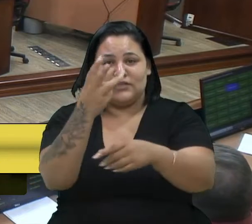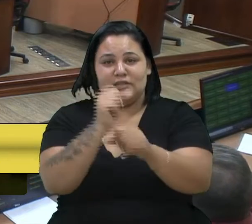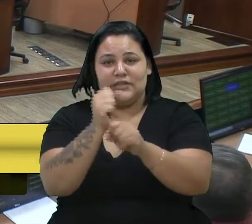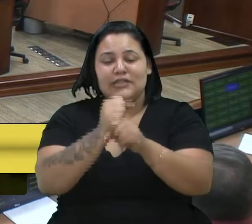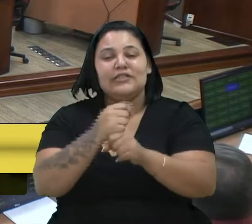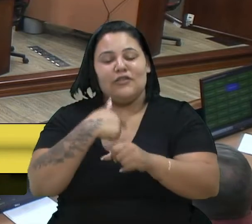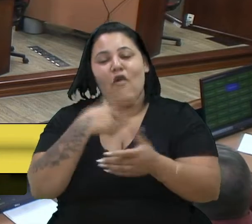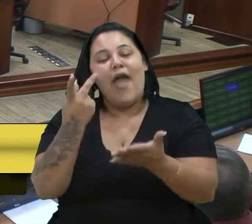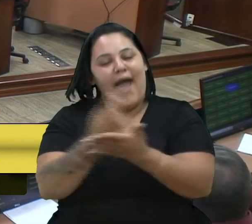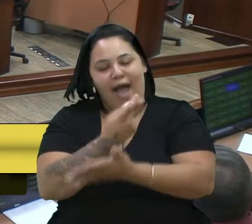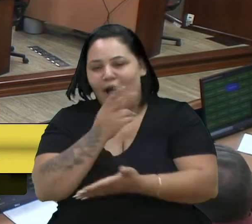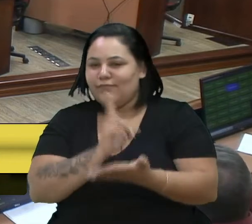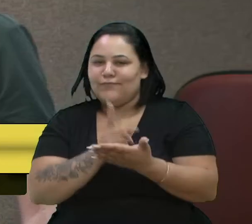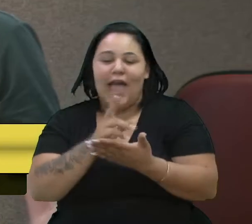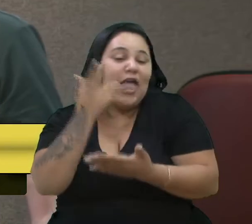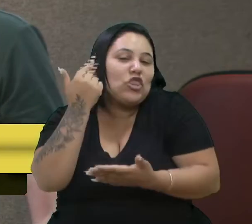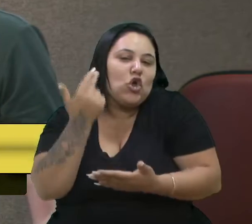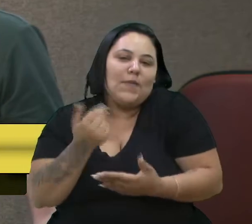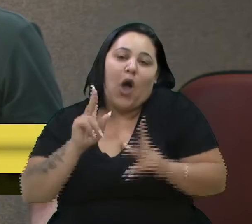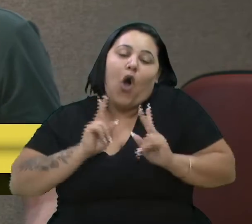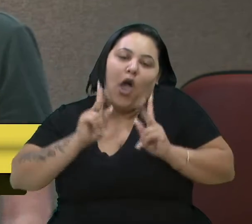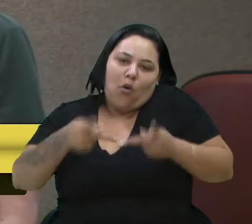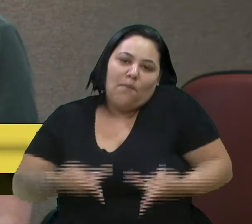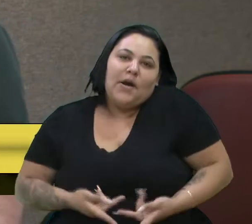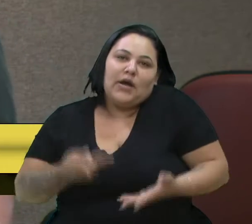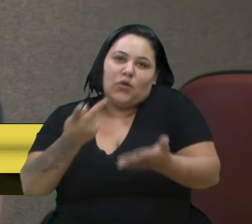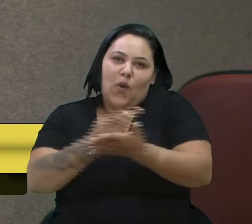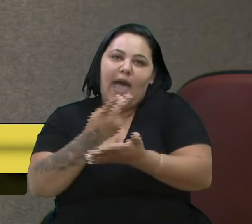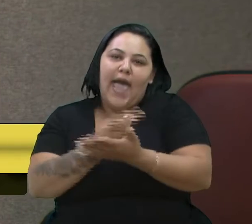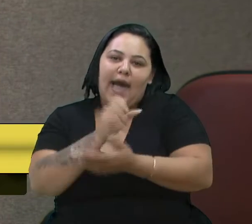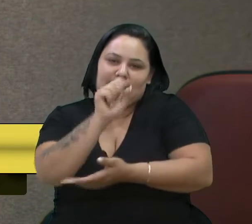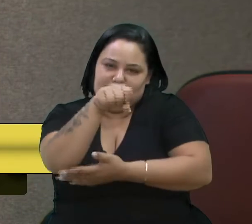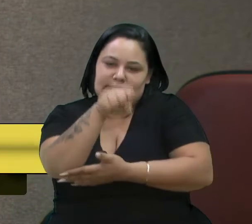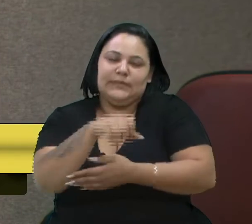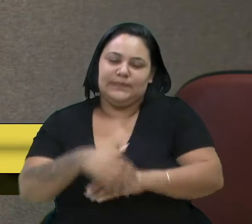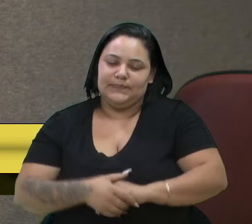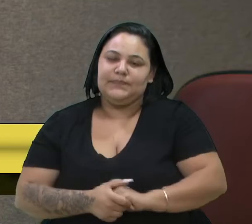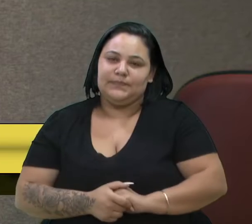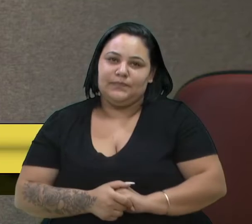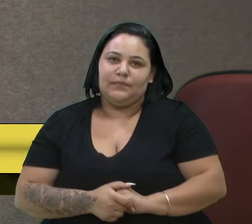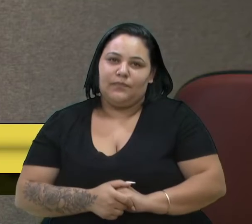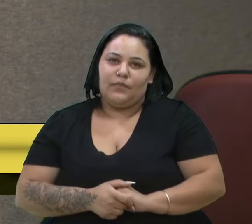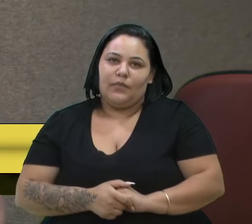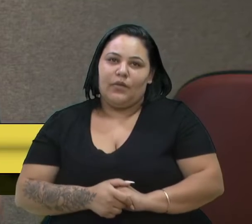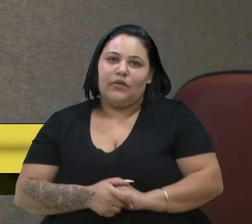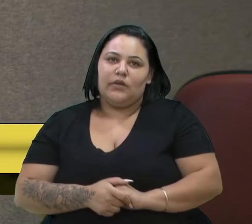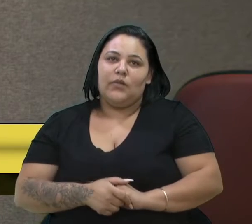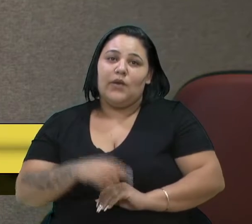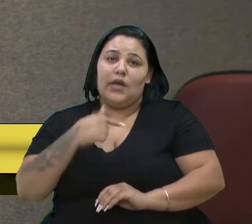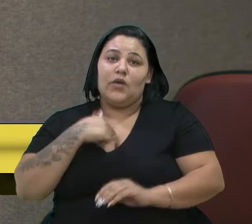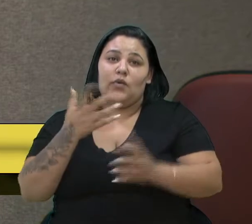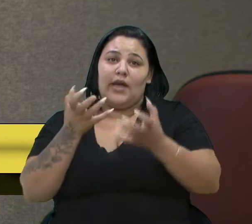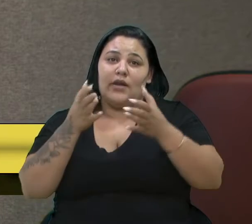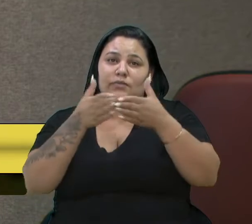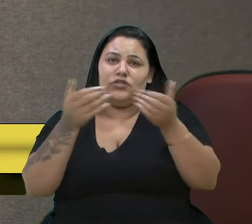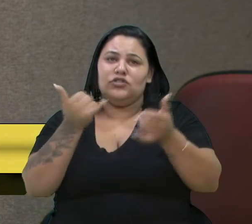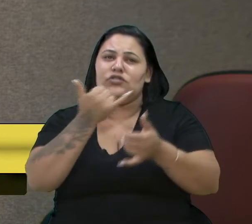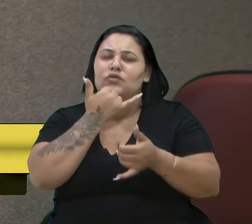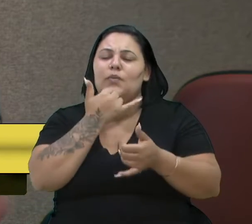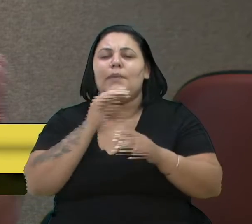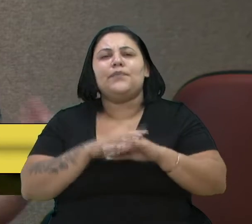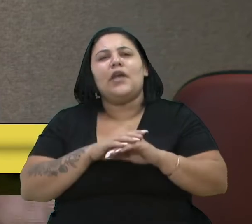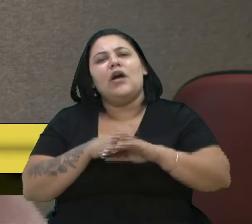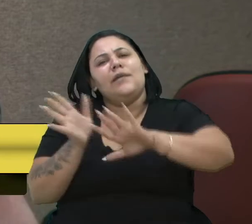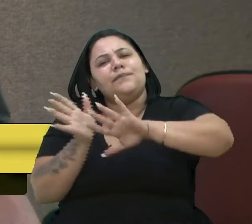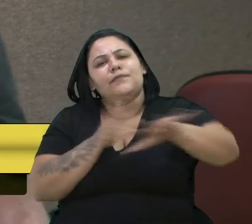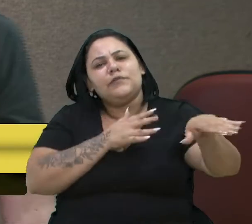faz parte da vida. E a gente é humano, então a palavra não foi bem colocada. Então, reitero meu pedido de desculpas. Virando a página, então, eu